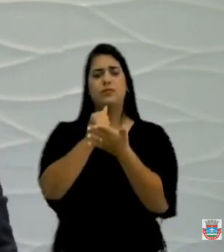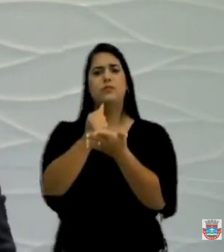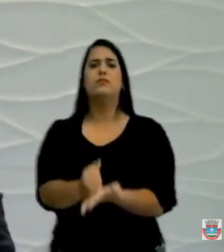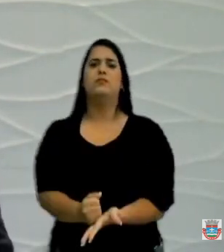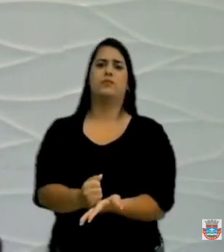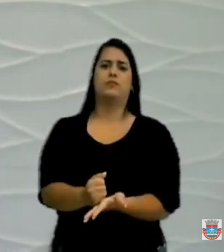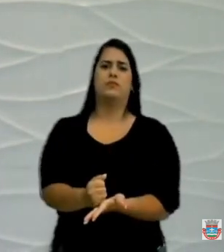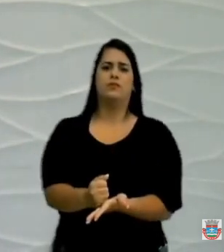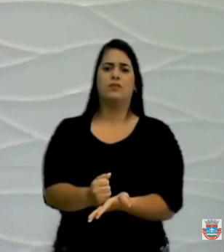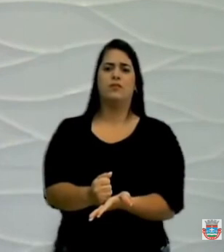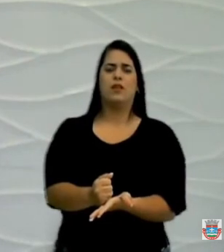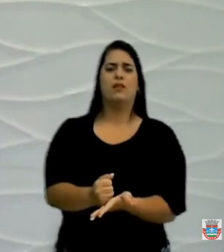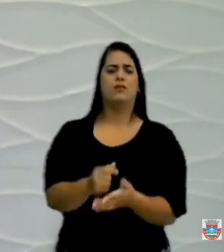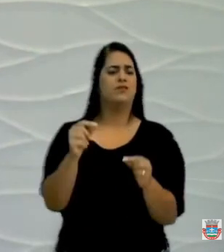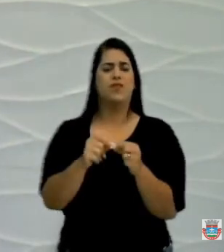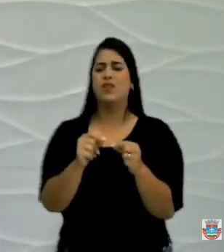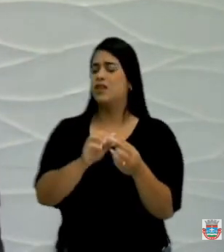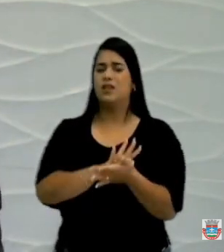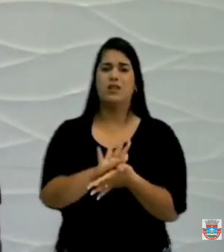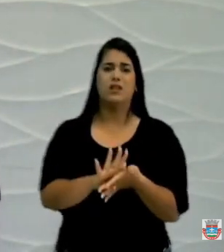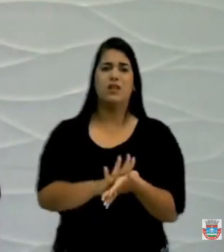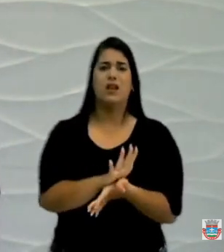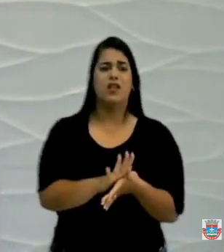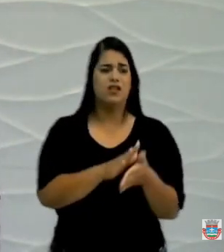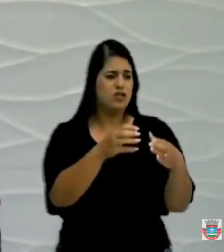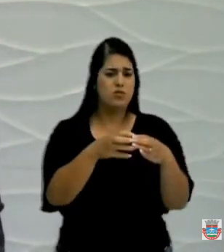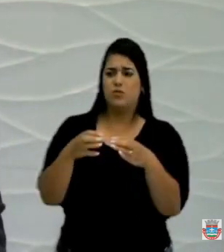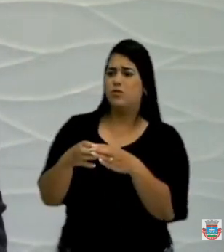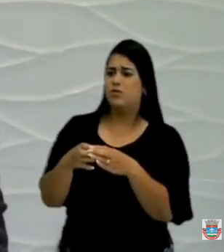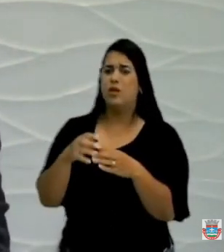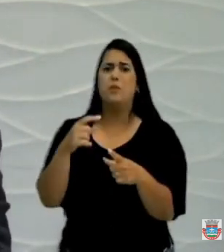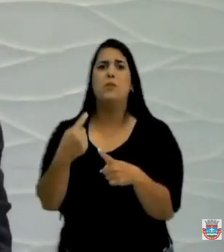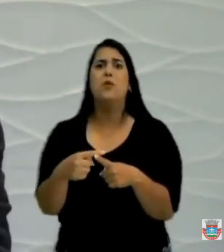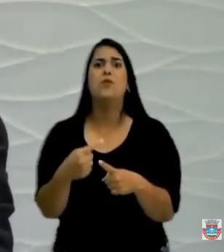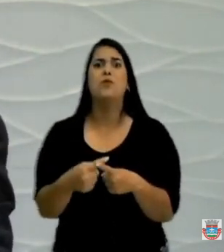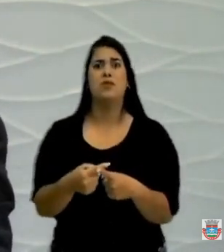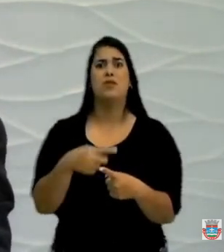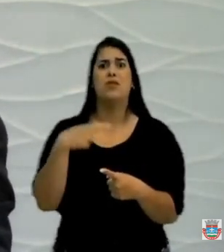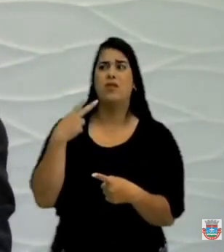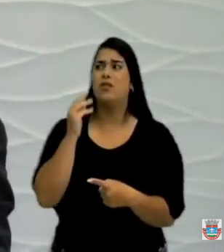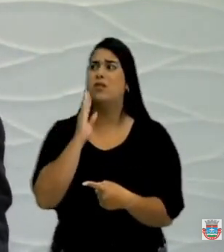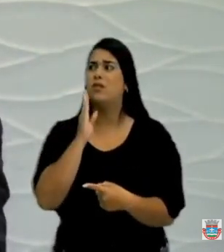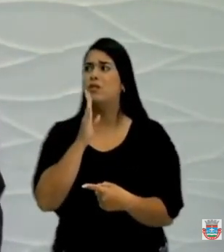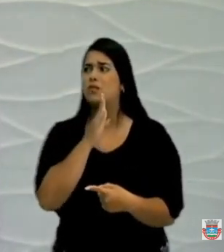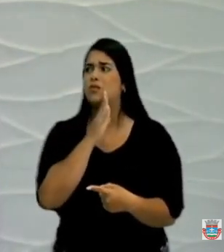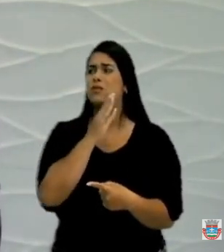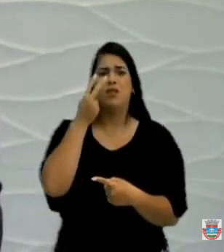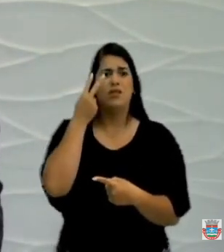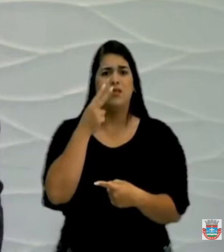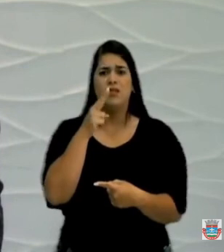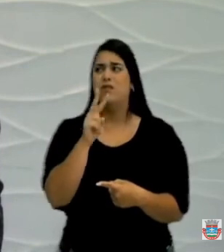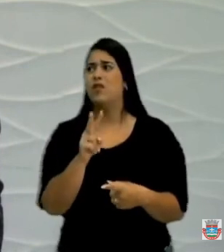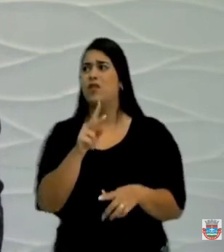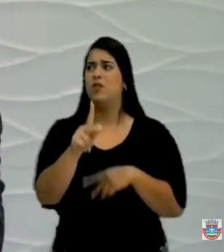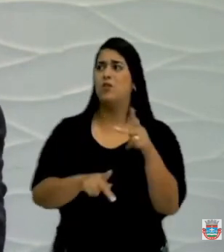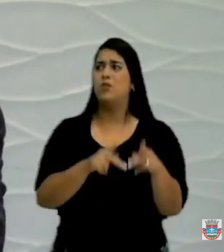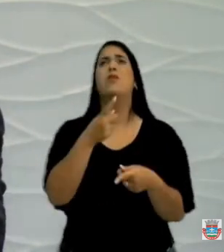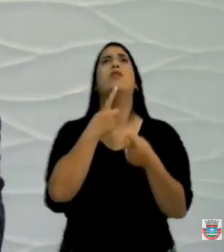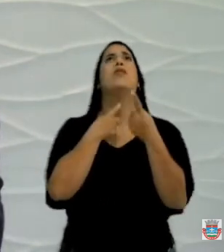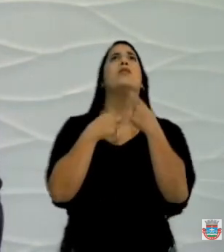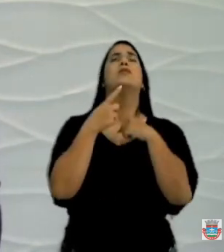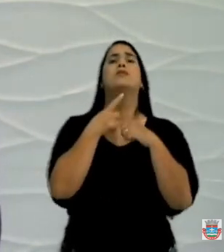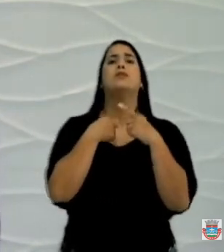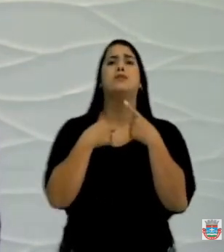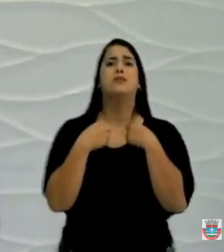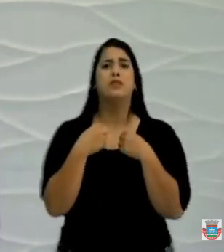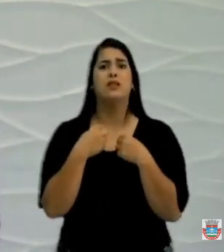que não tomam atitude. Fazer comissão para quê, vereador Bruno Braga? Para olhar o povo passando sede? Olha que